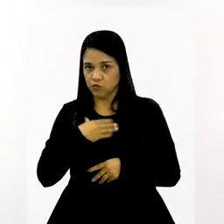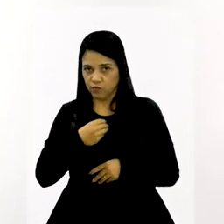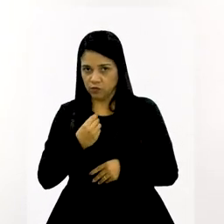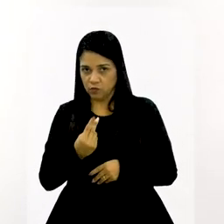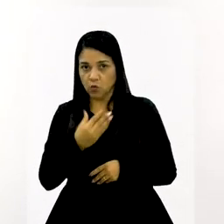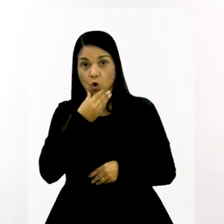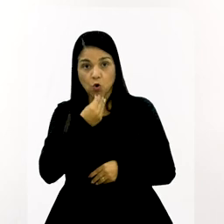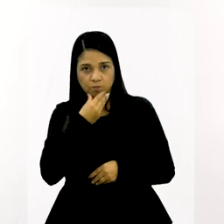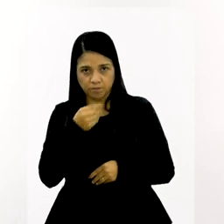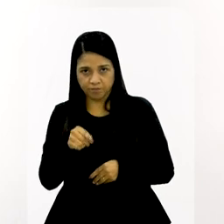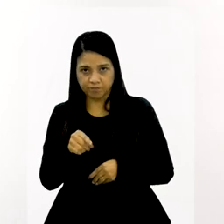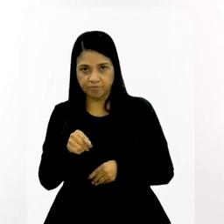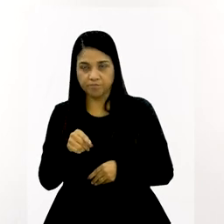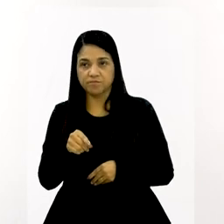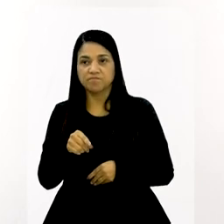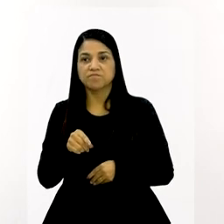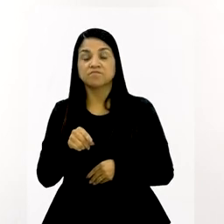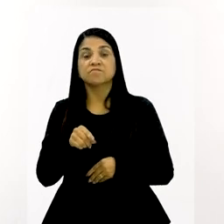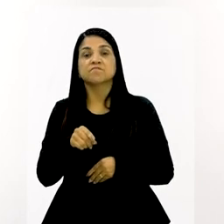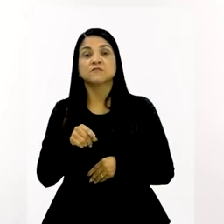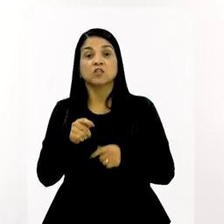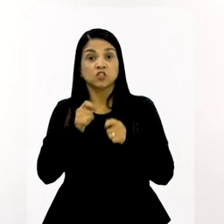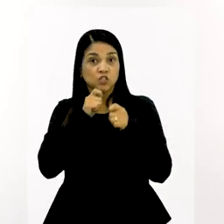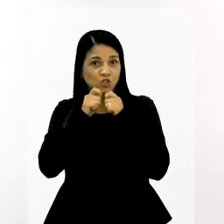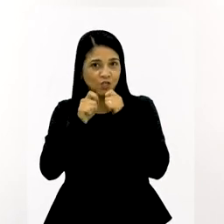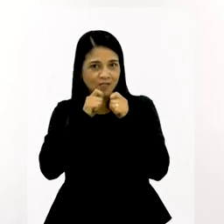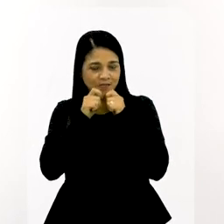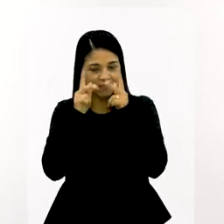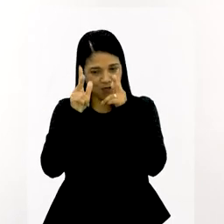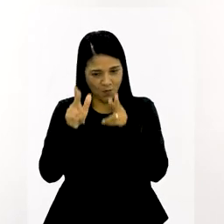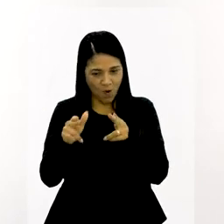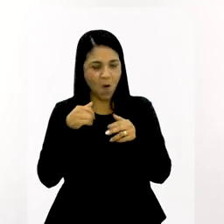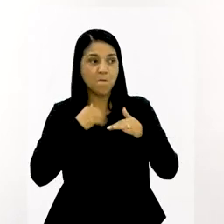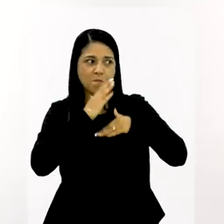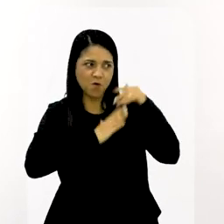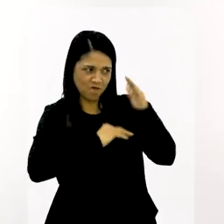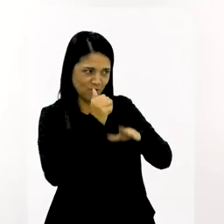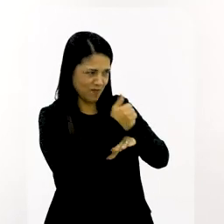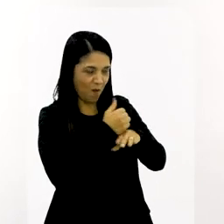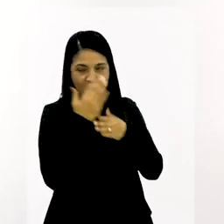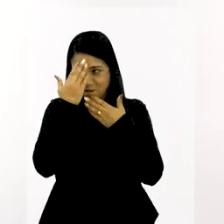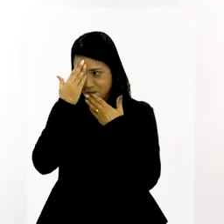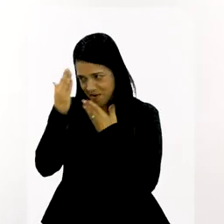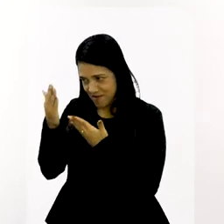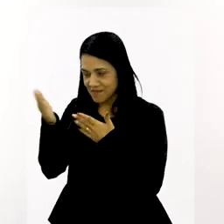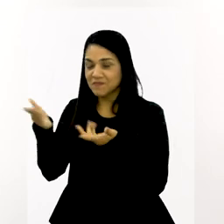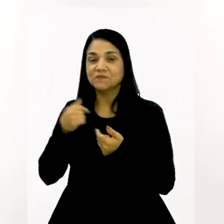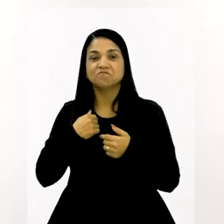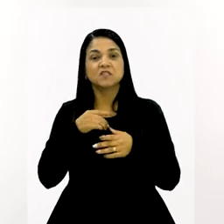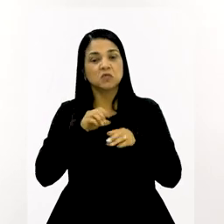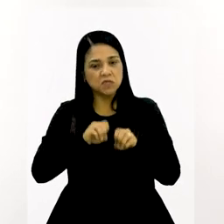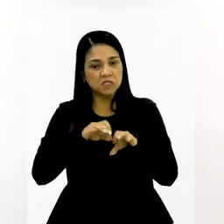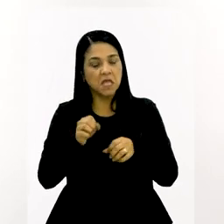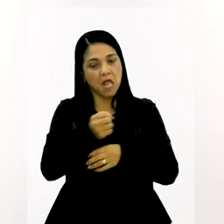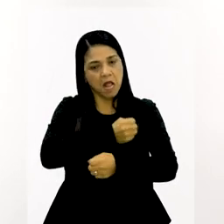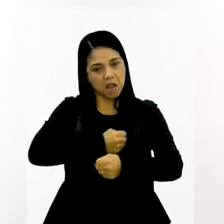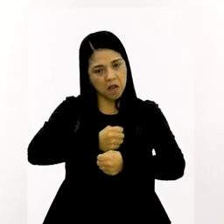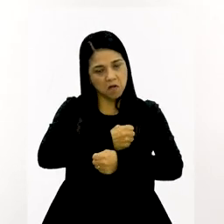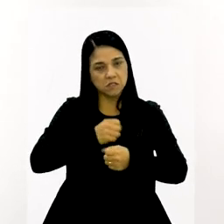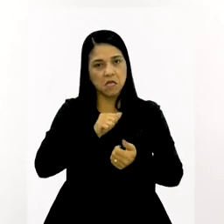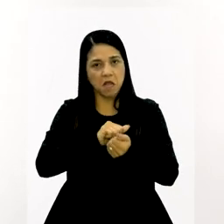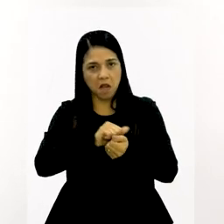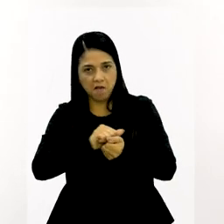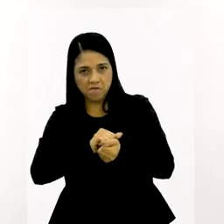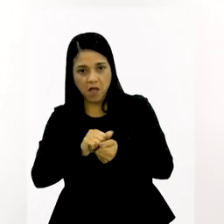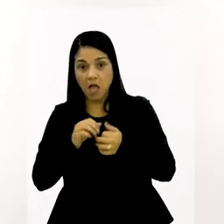Eu ensinei aos meus filhos, são dois homens. Educadíssimos, profissional. Obrigada. Eu ensinei eles a